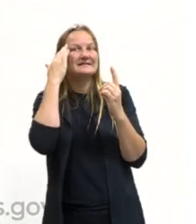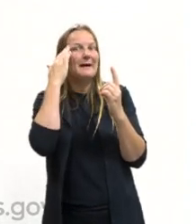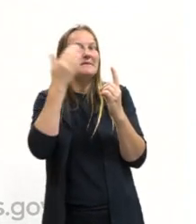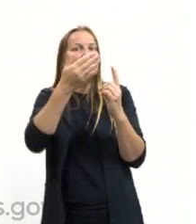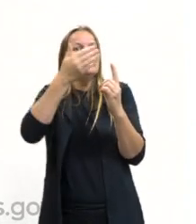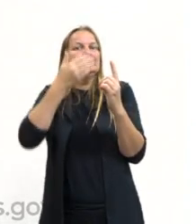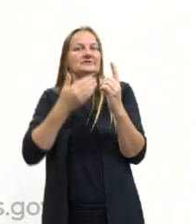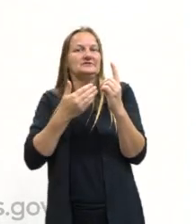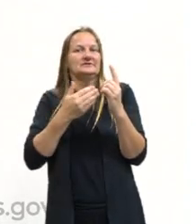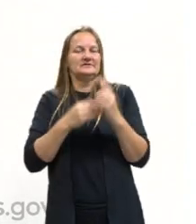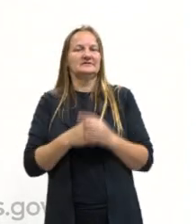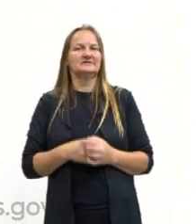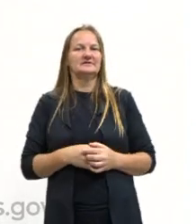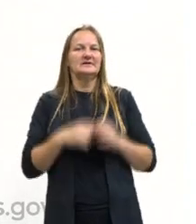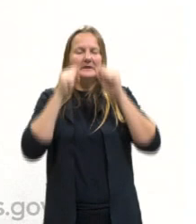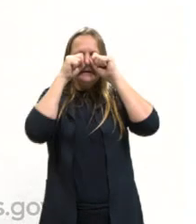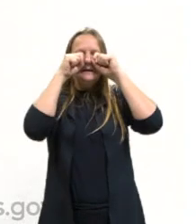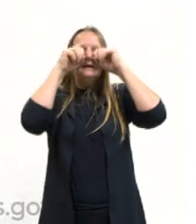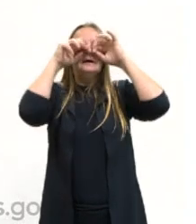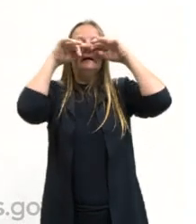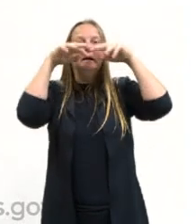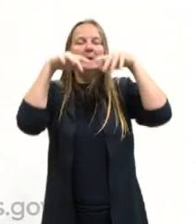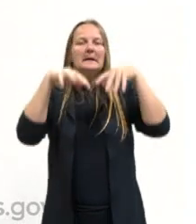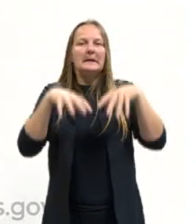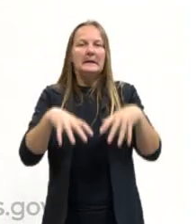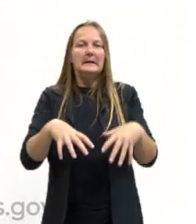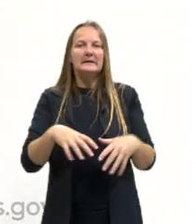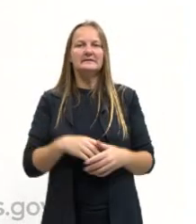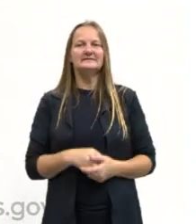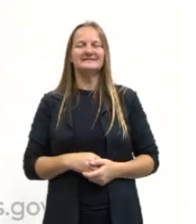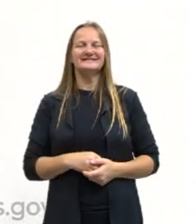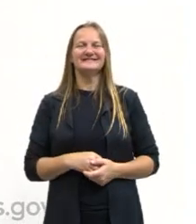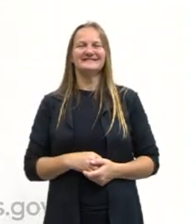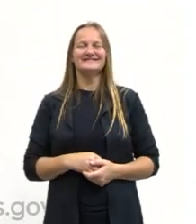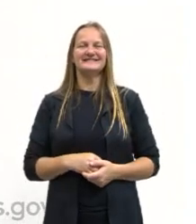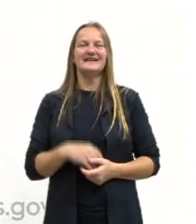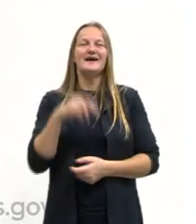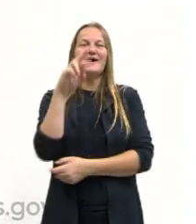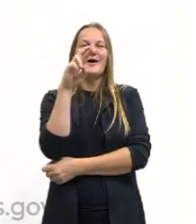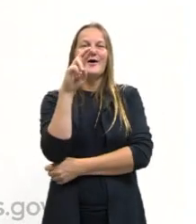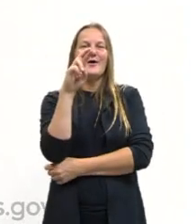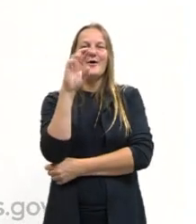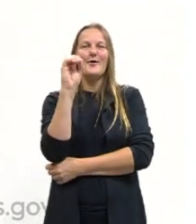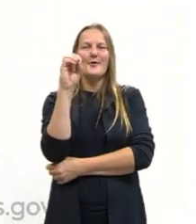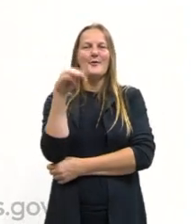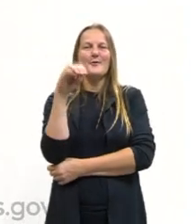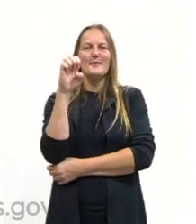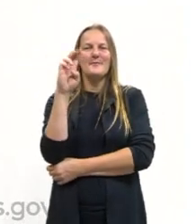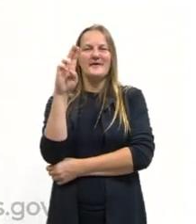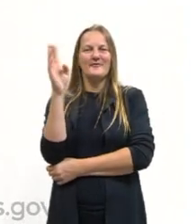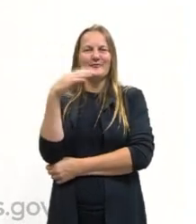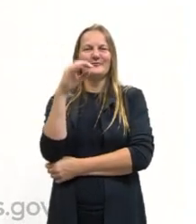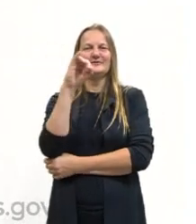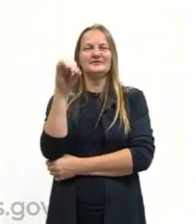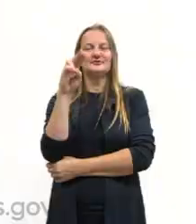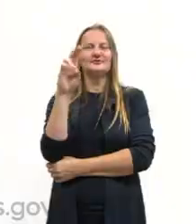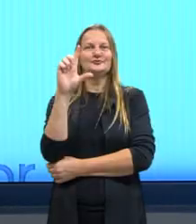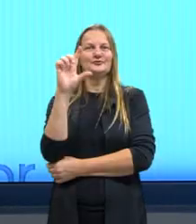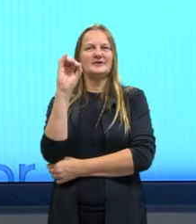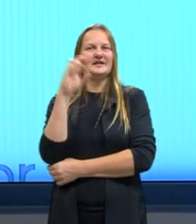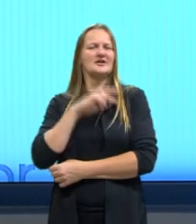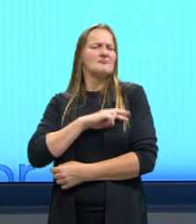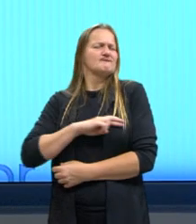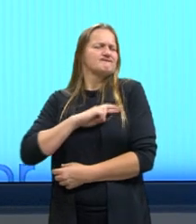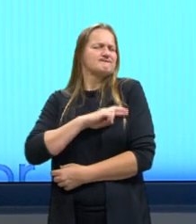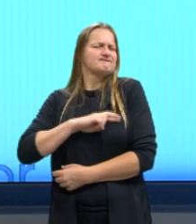Isso é uma ironia dramática. Aqui no caso de Romeu e Julieta, que talvez seja o maior romance ou